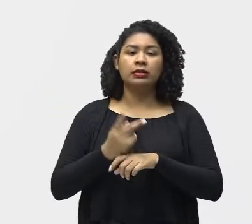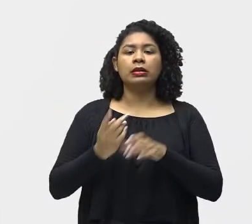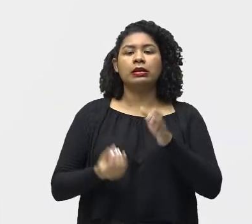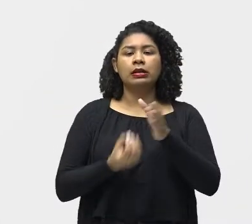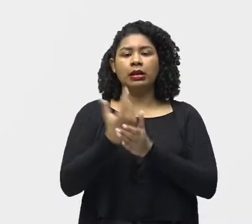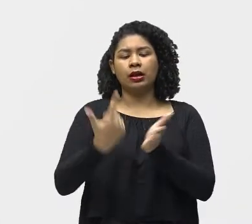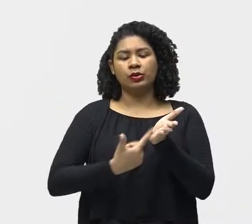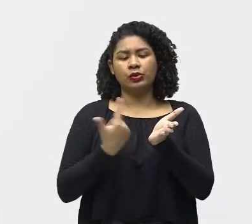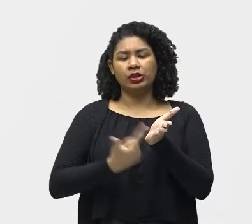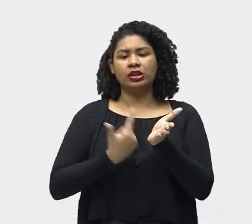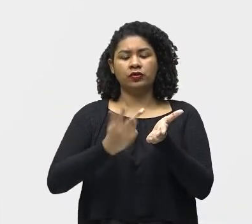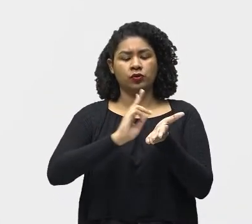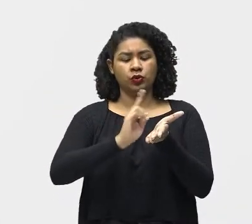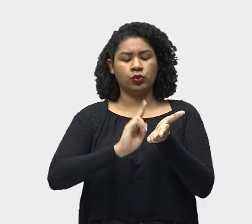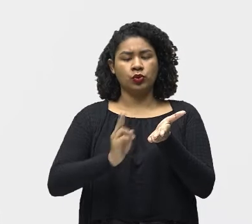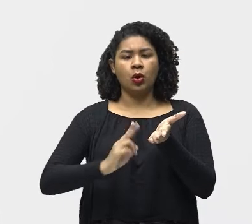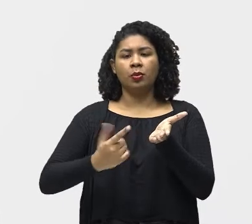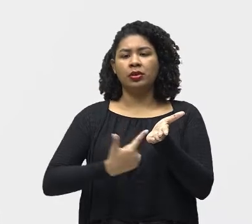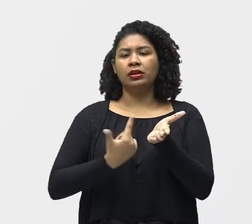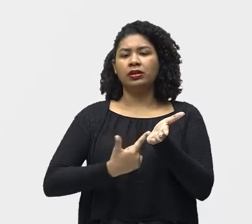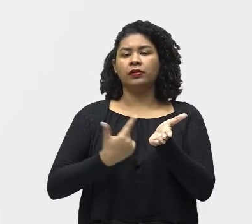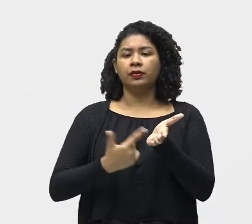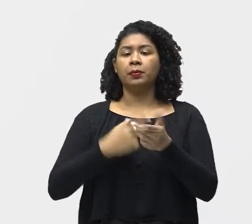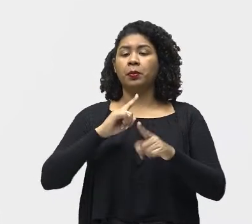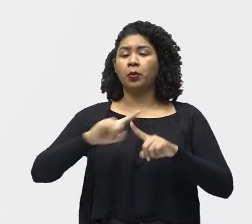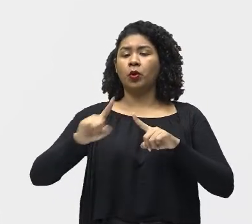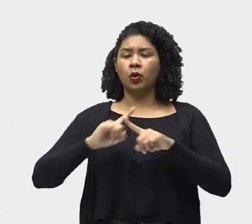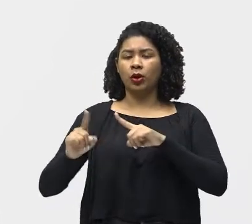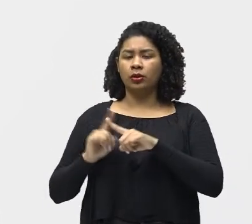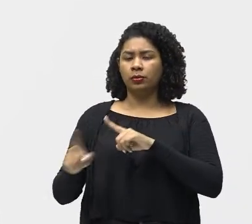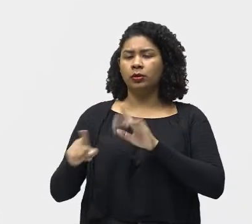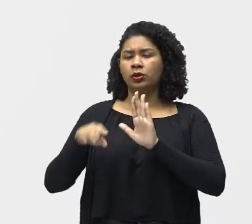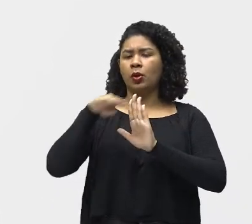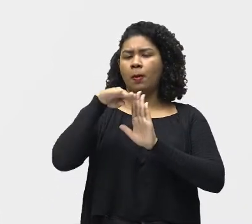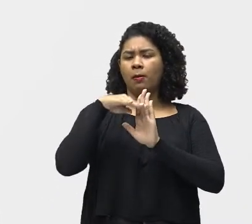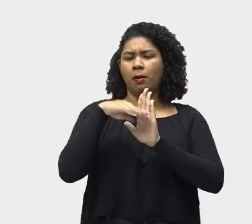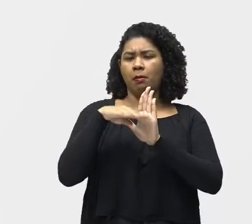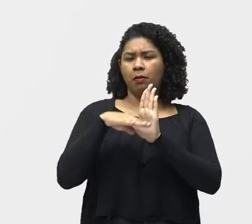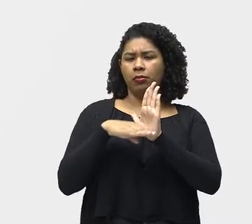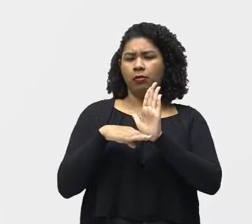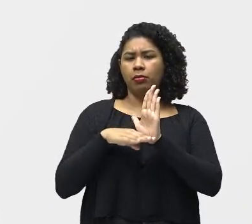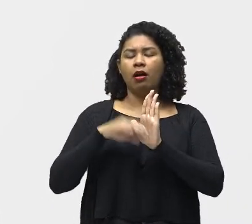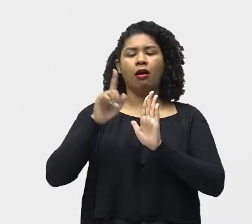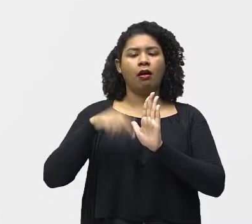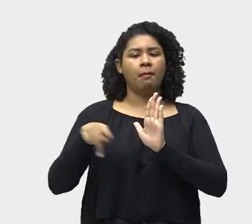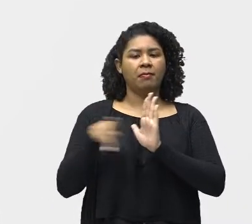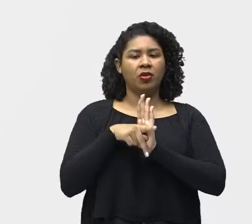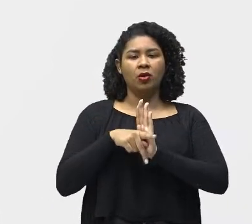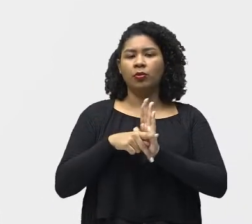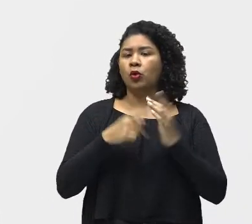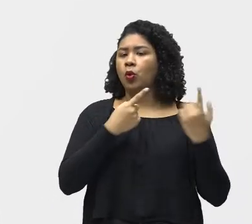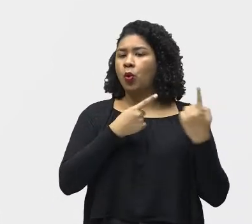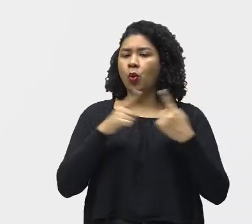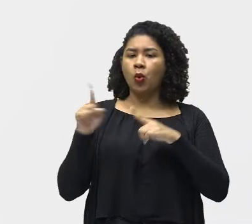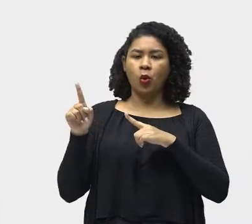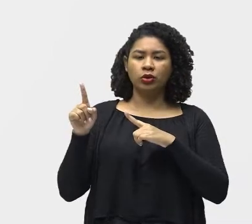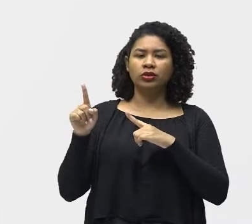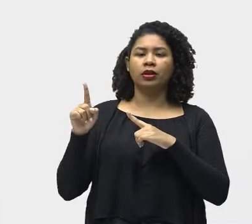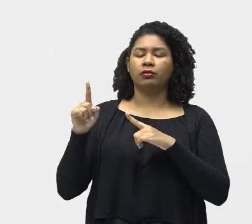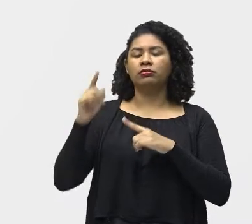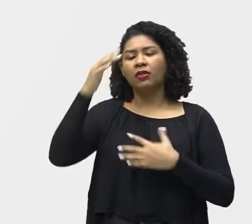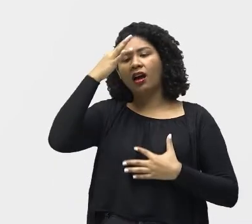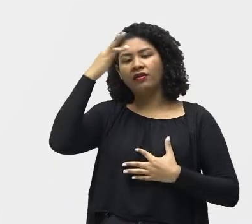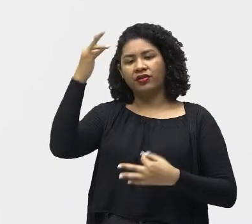O Índice de Livros Proibidos, Que consistia numa lista de livros Considerados imorais Ou contrários à fé